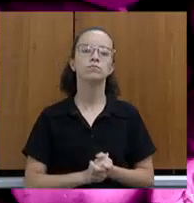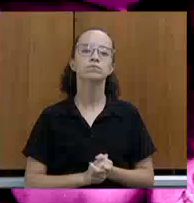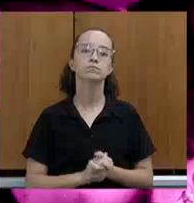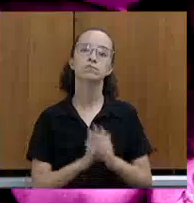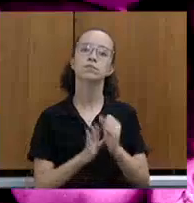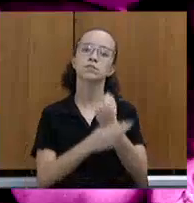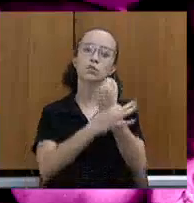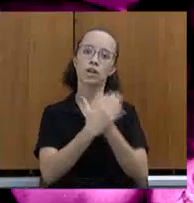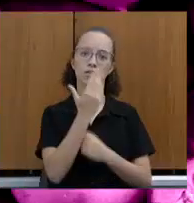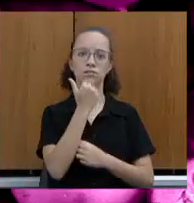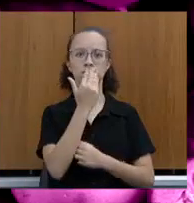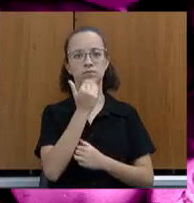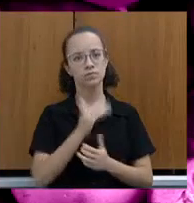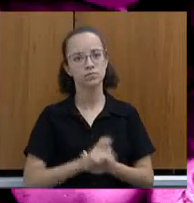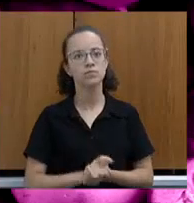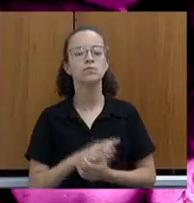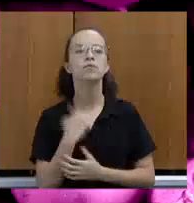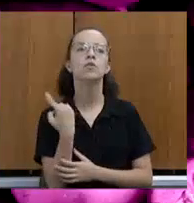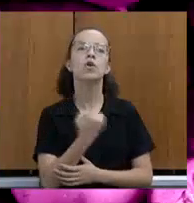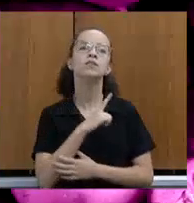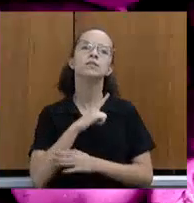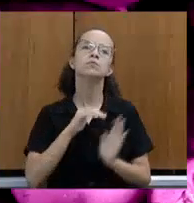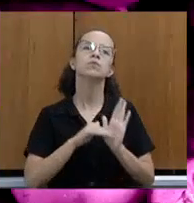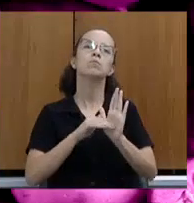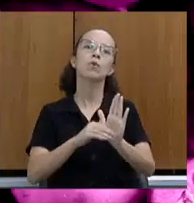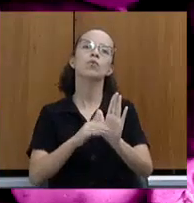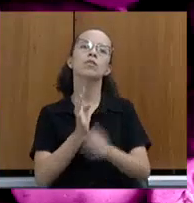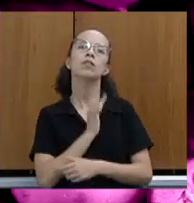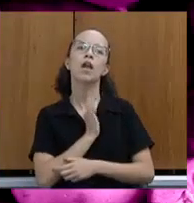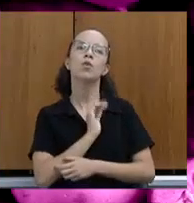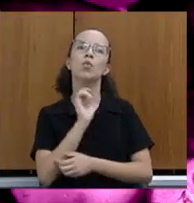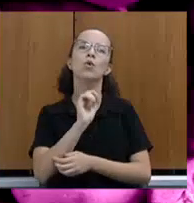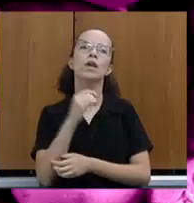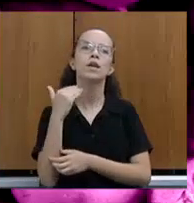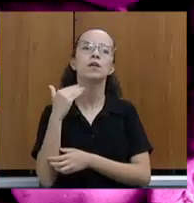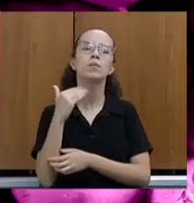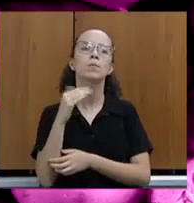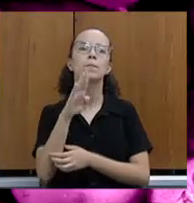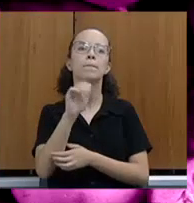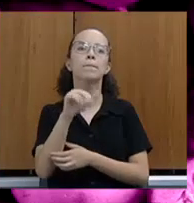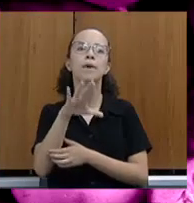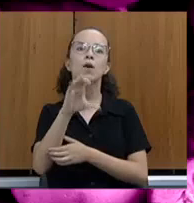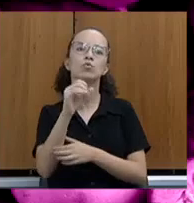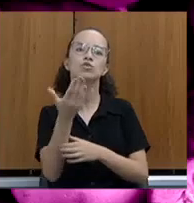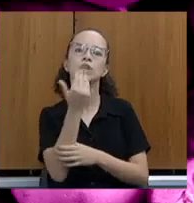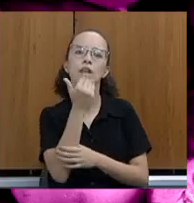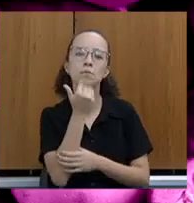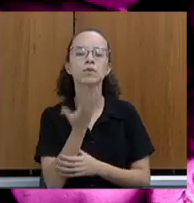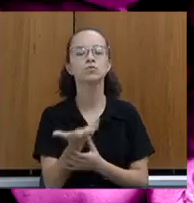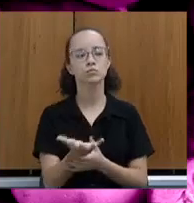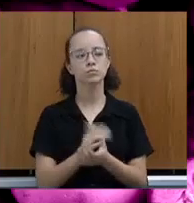Segurança alimentar. Nós também demos um apoio técnico aos bancos de alimentos. Hoje nós temos